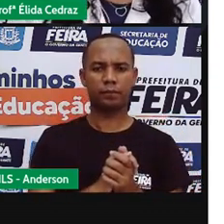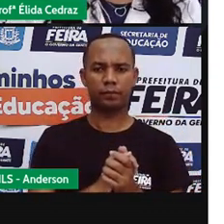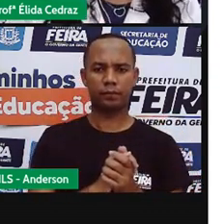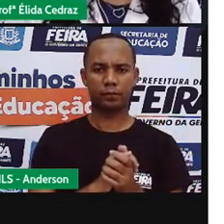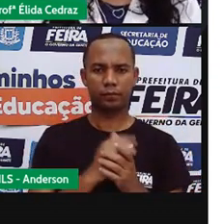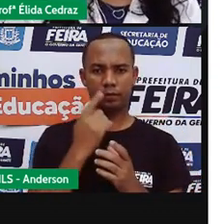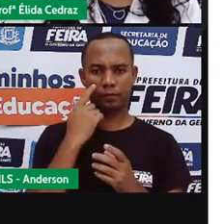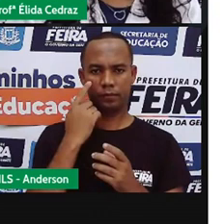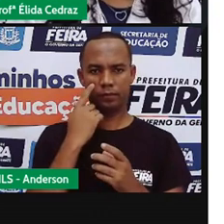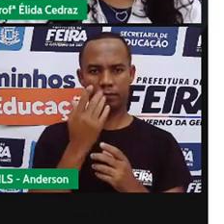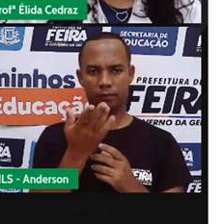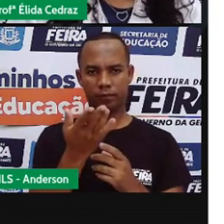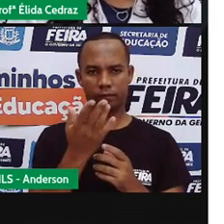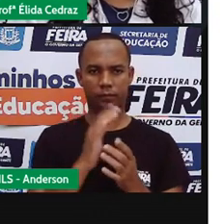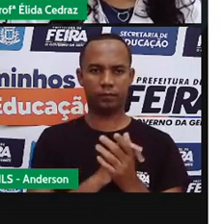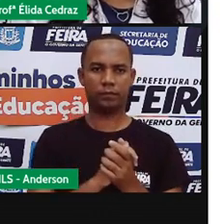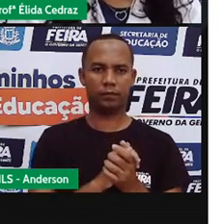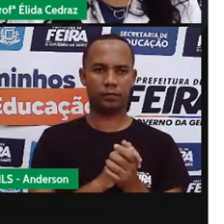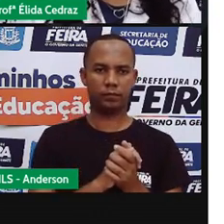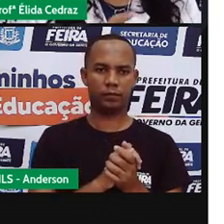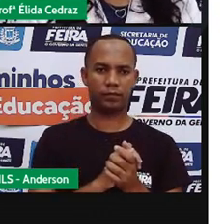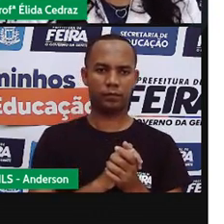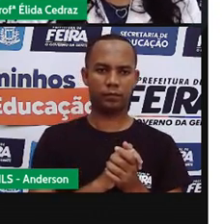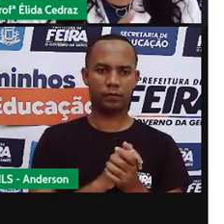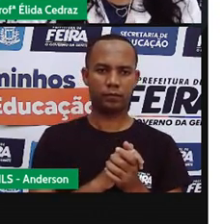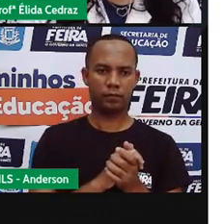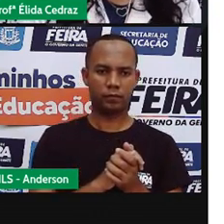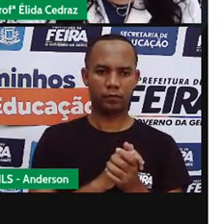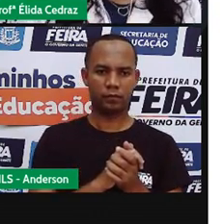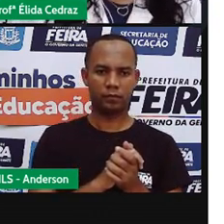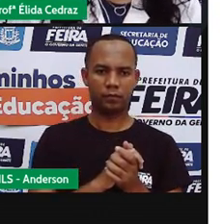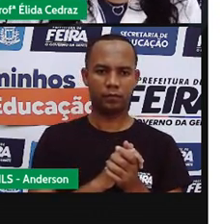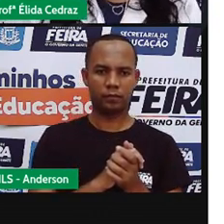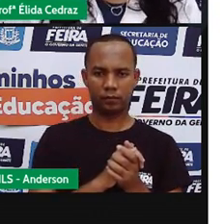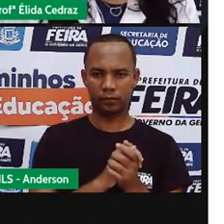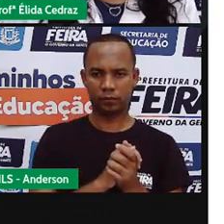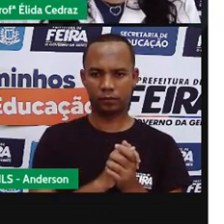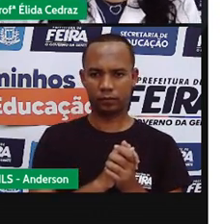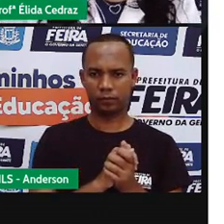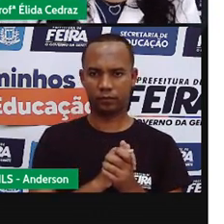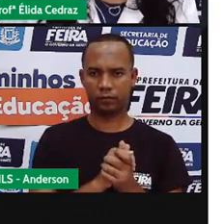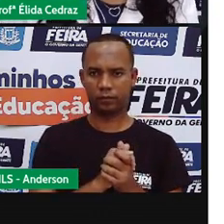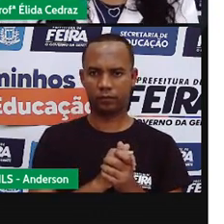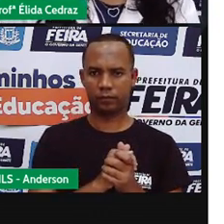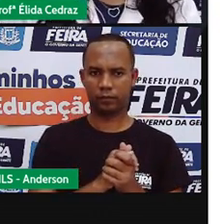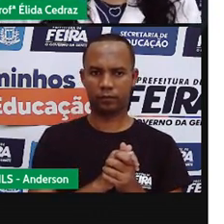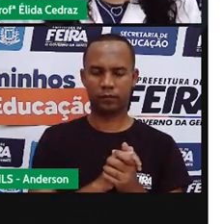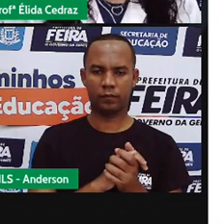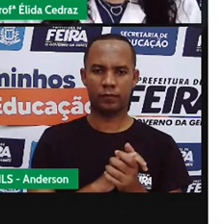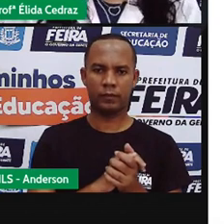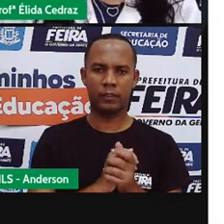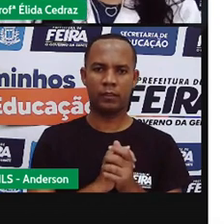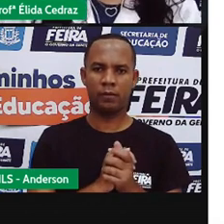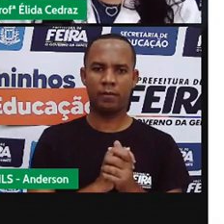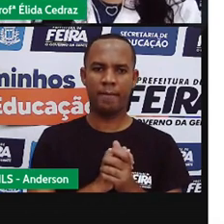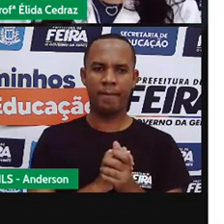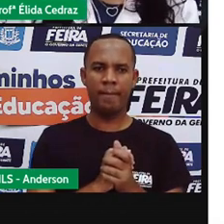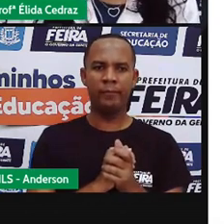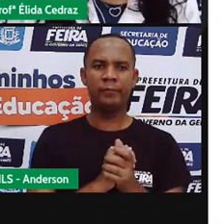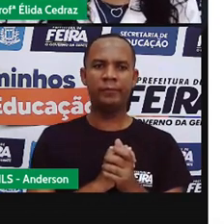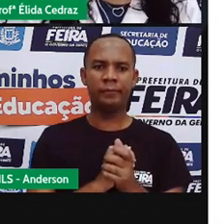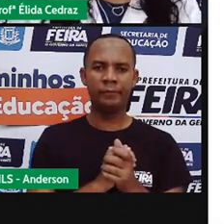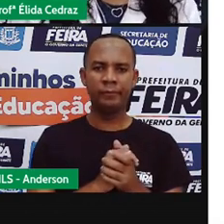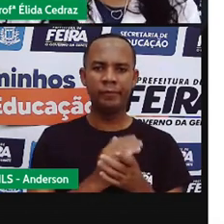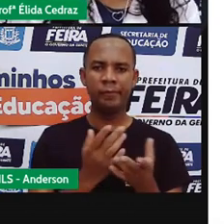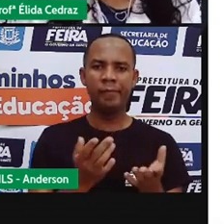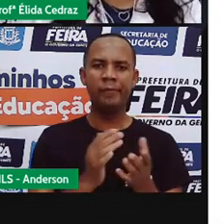Redação, nada demais de Florianópolis, dia 3 de junho de 2021, às 13 horas e 30 minutos.